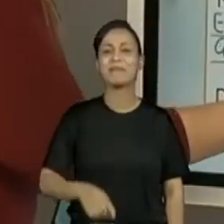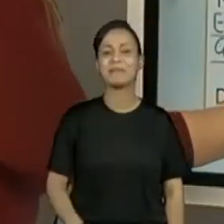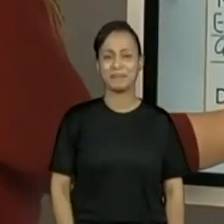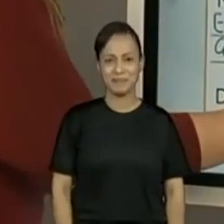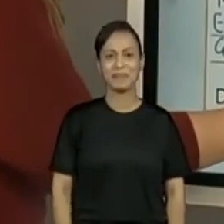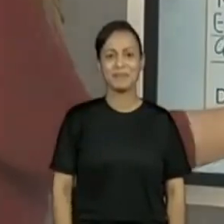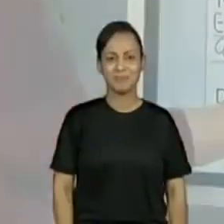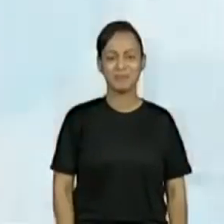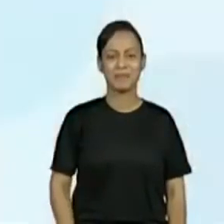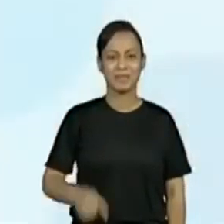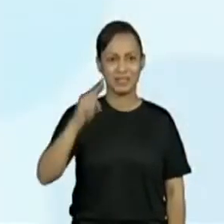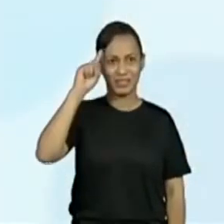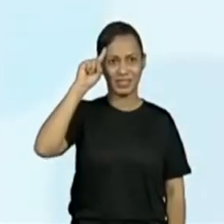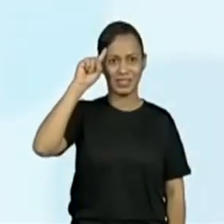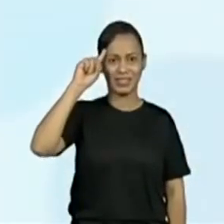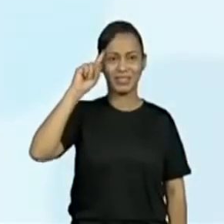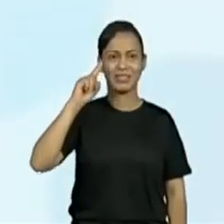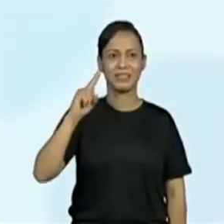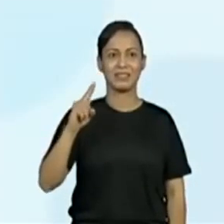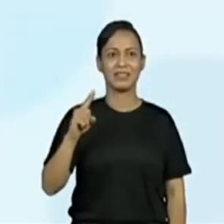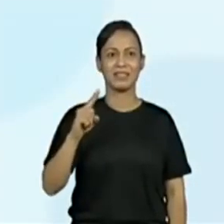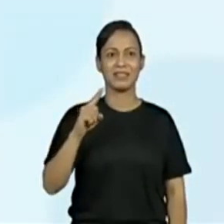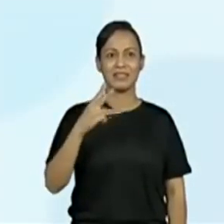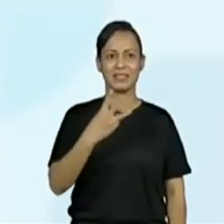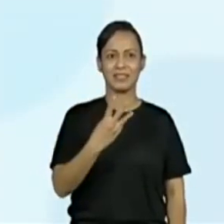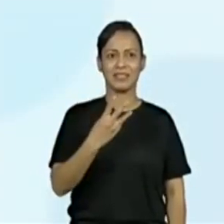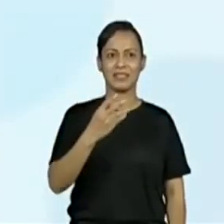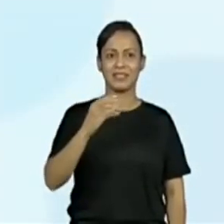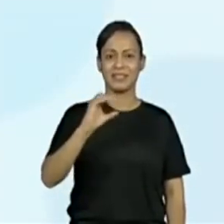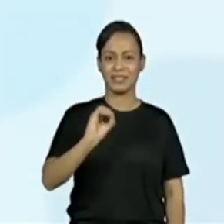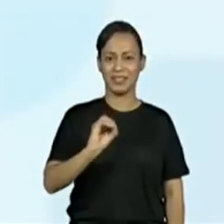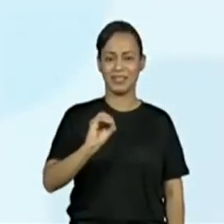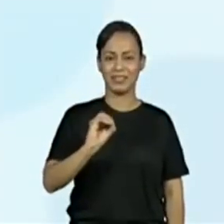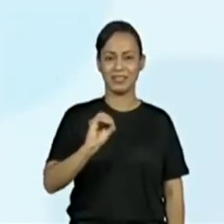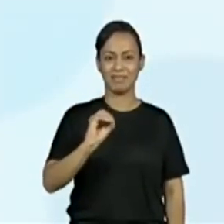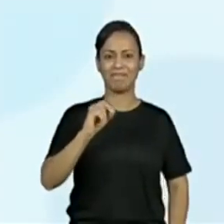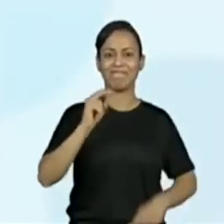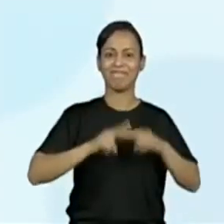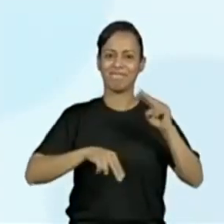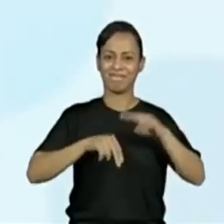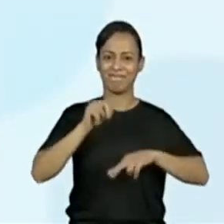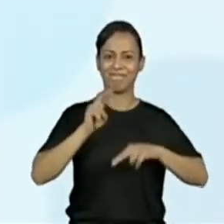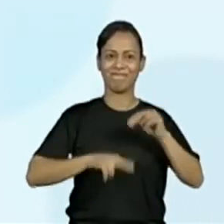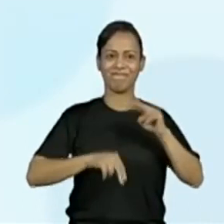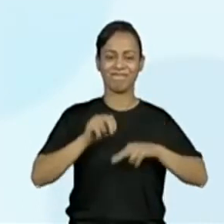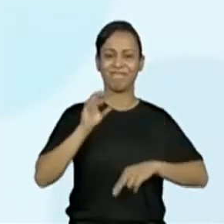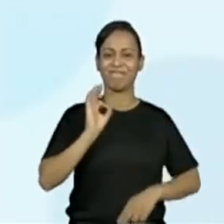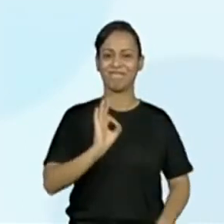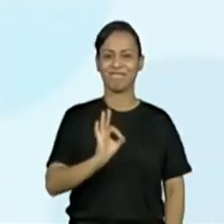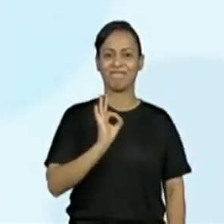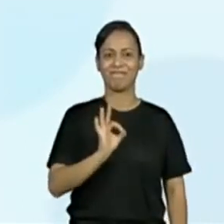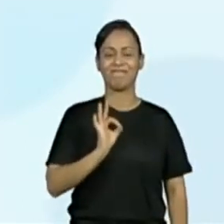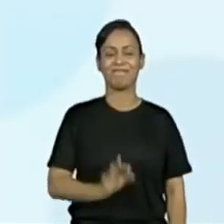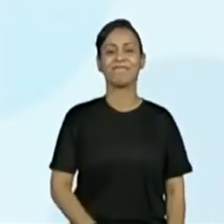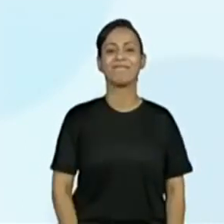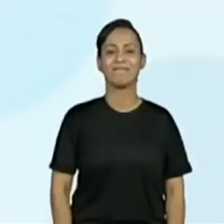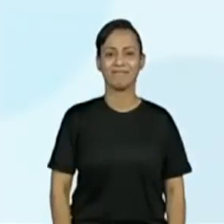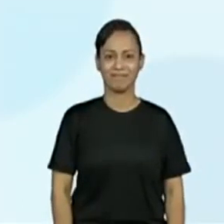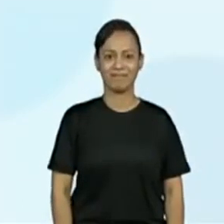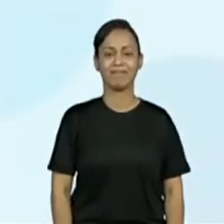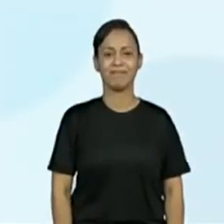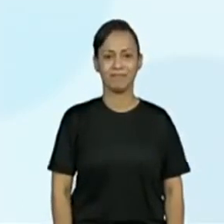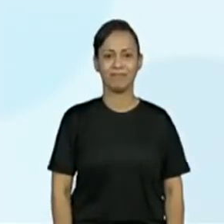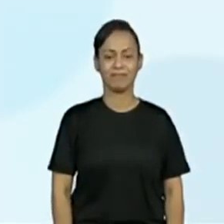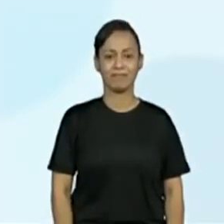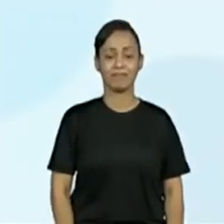gente comentou que era do mês de junho. É de 30 de junho. 30 dos 6. 6. E